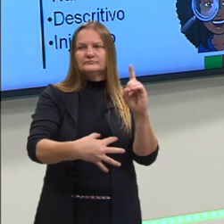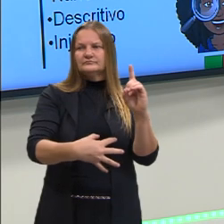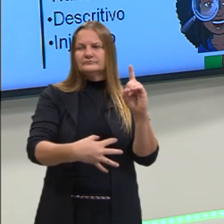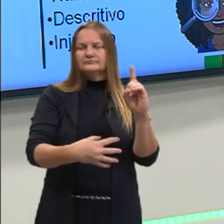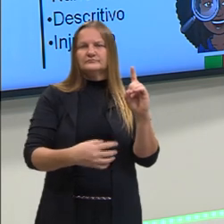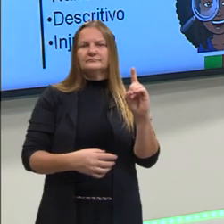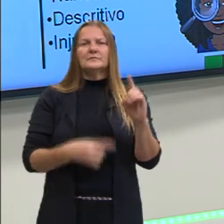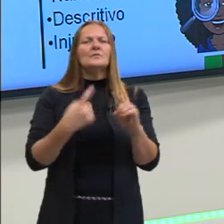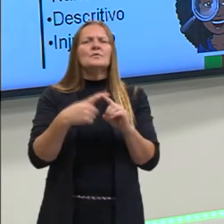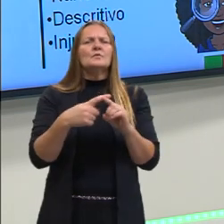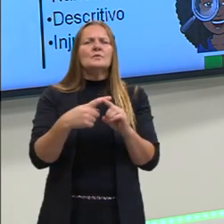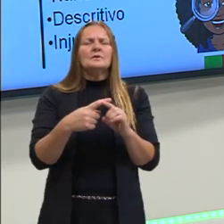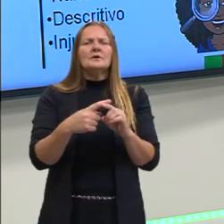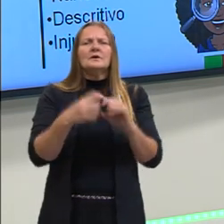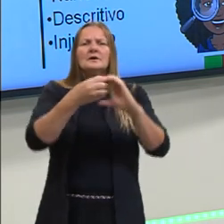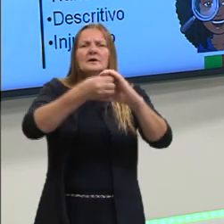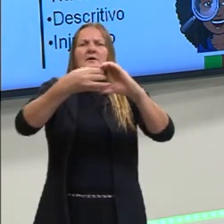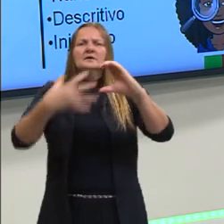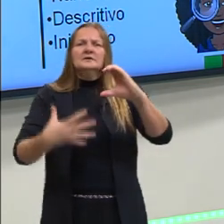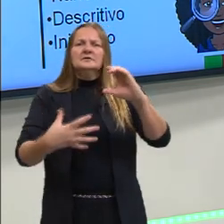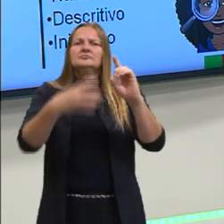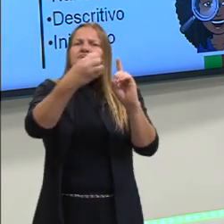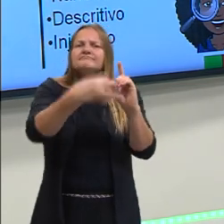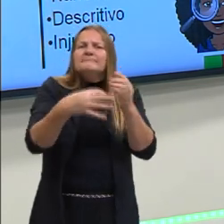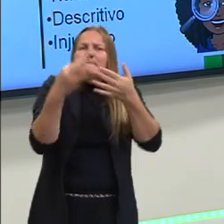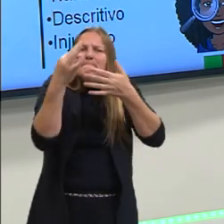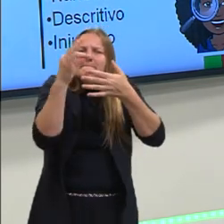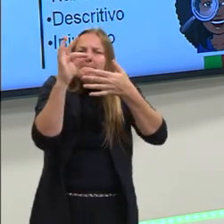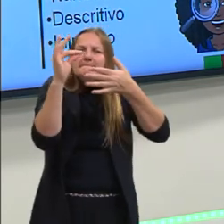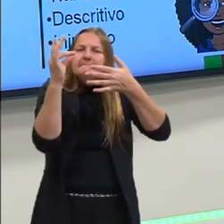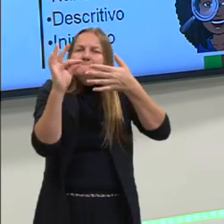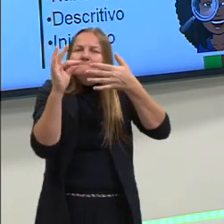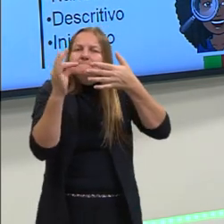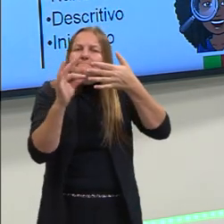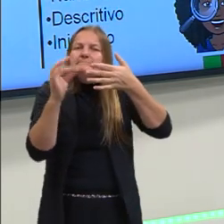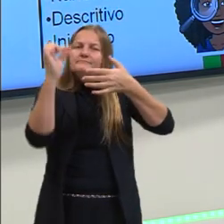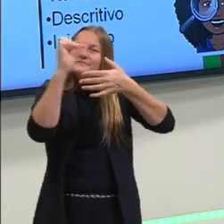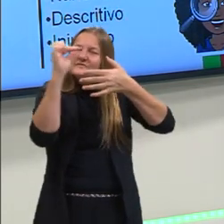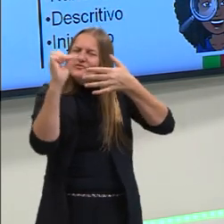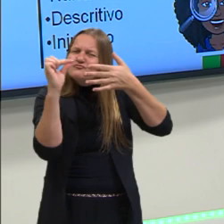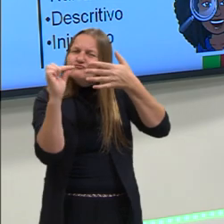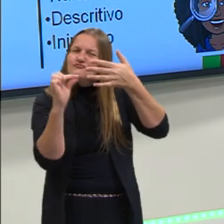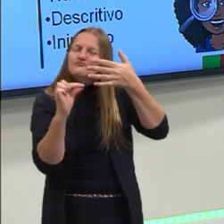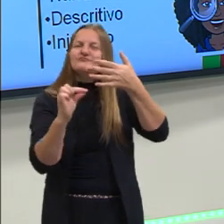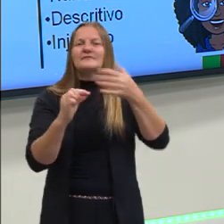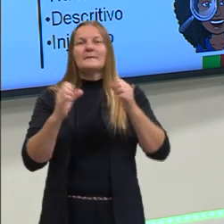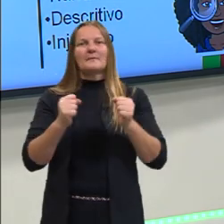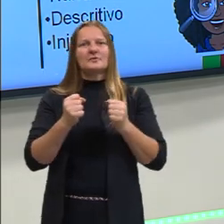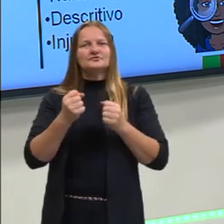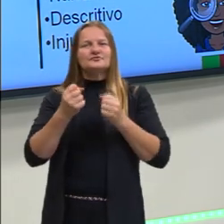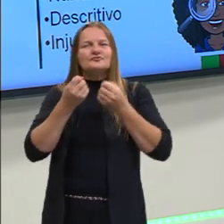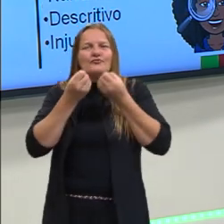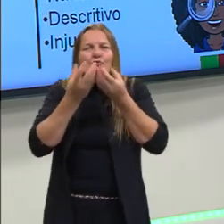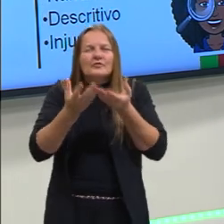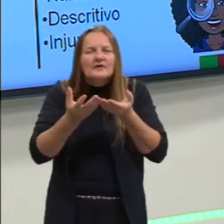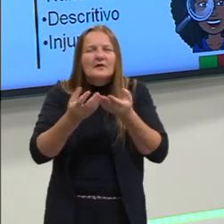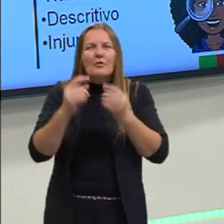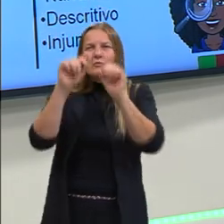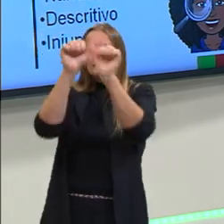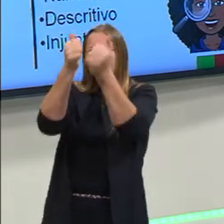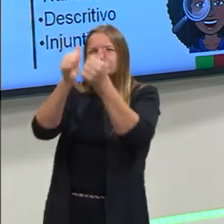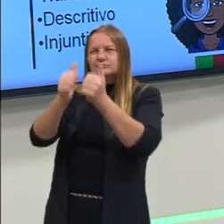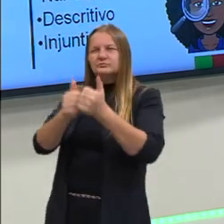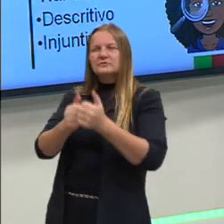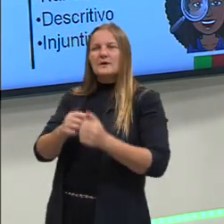a gente pode falar sobre o descritivo? Ele traz detalhes. Você pode descrever uma cena, você pode descrever uma